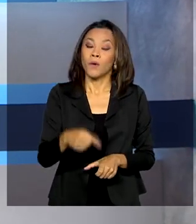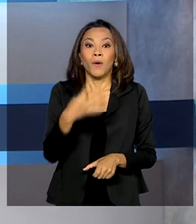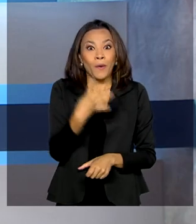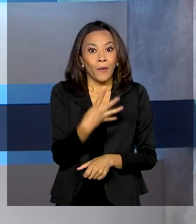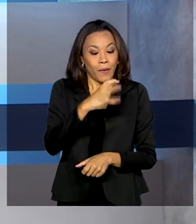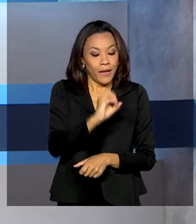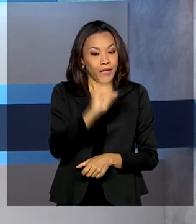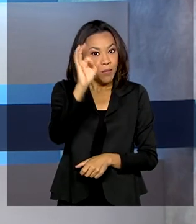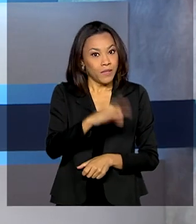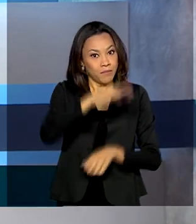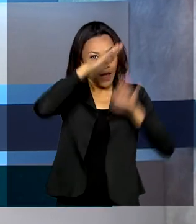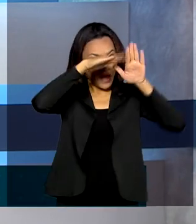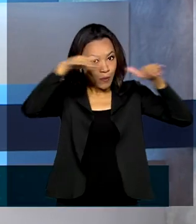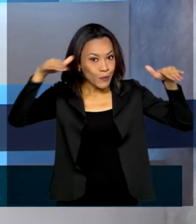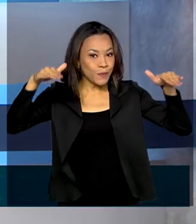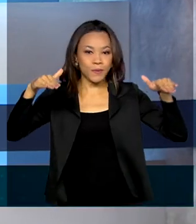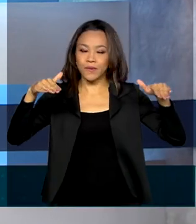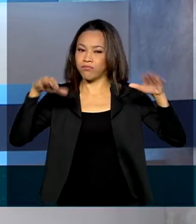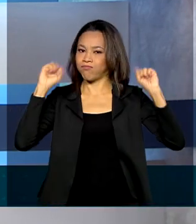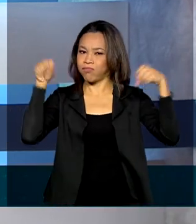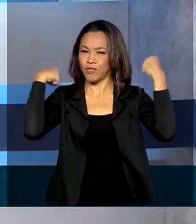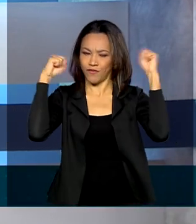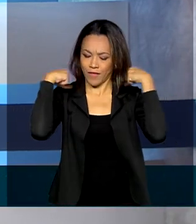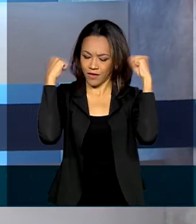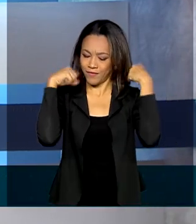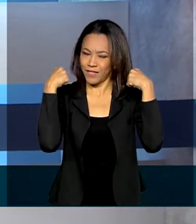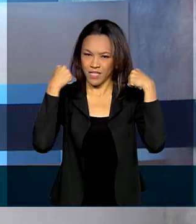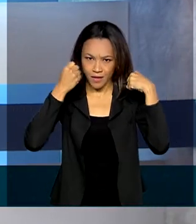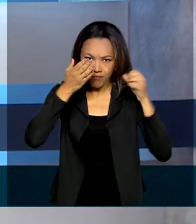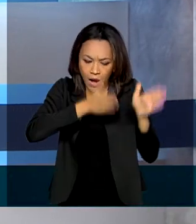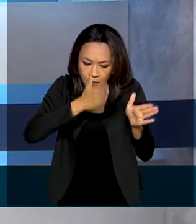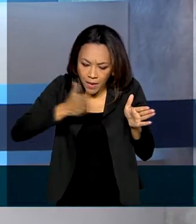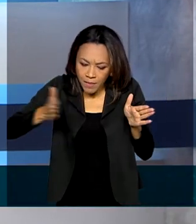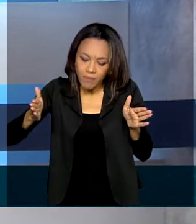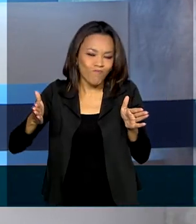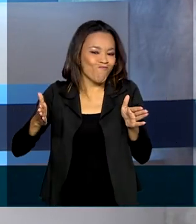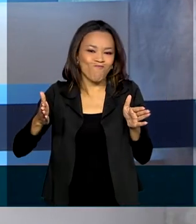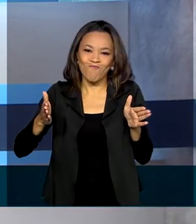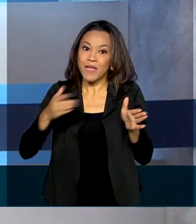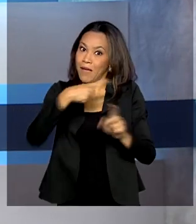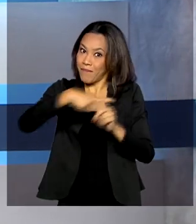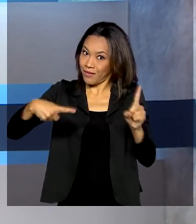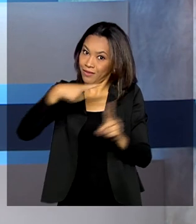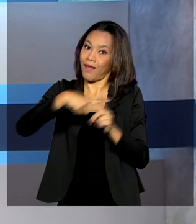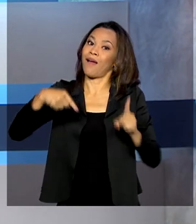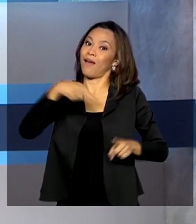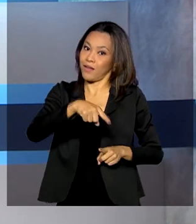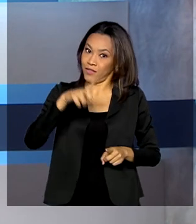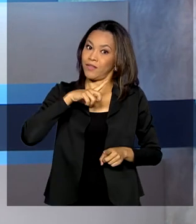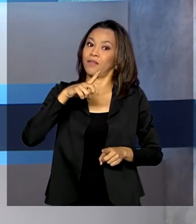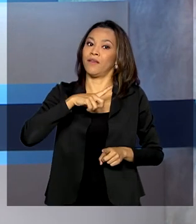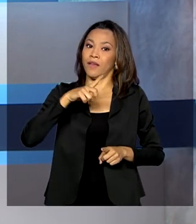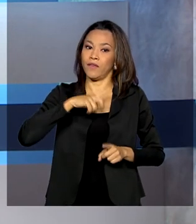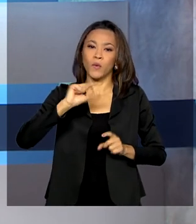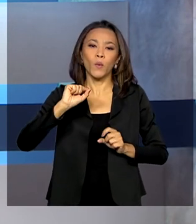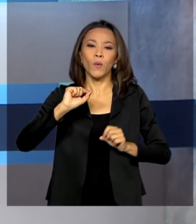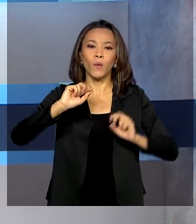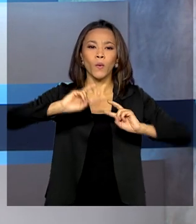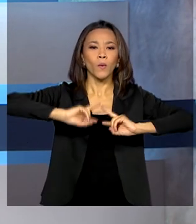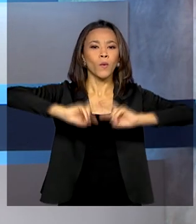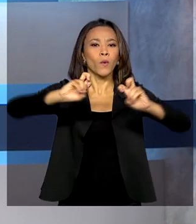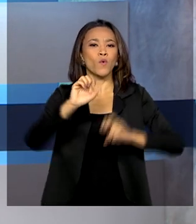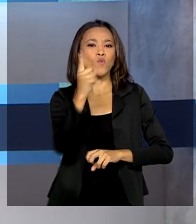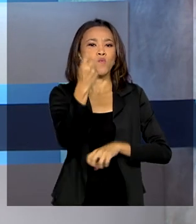adultos não praticam atividade física regularmente. E mais da metade dessa população teve diagnóstico de pelo menos